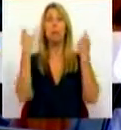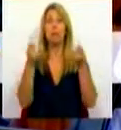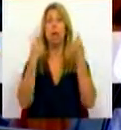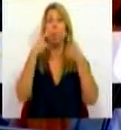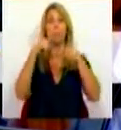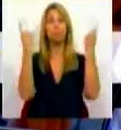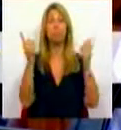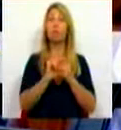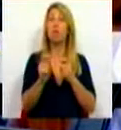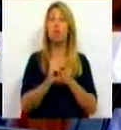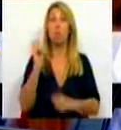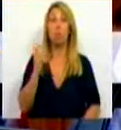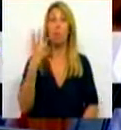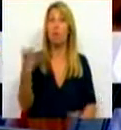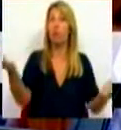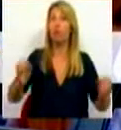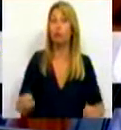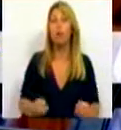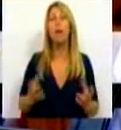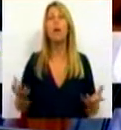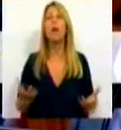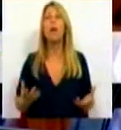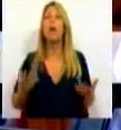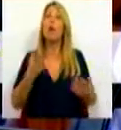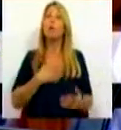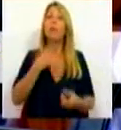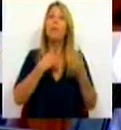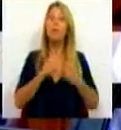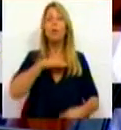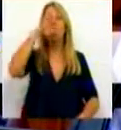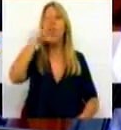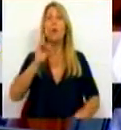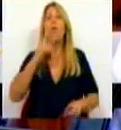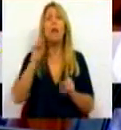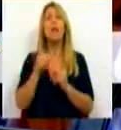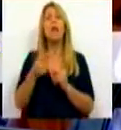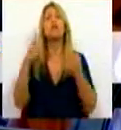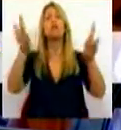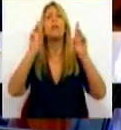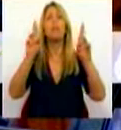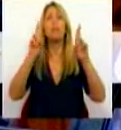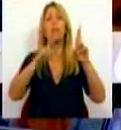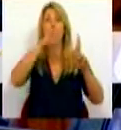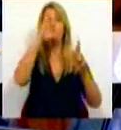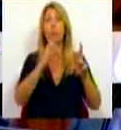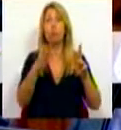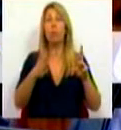existiu durante quatro anos, ou até o contrário. Para terminar, E gostaria de perguntar ao Sr. Ministro quais as expectativas do Governo,